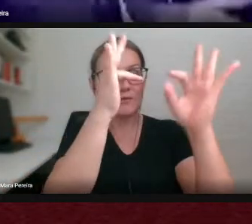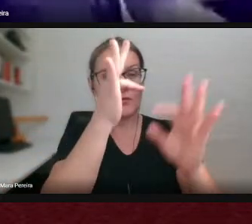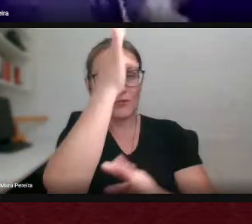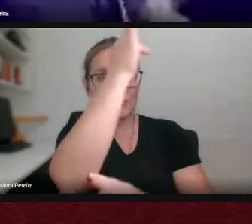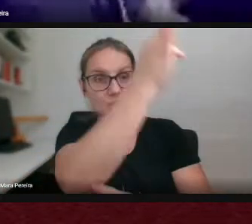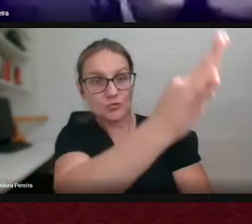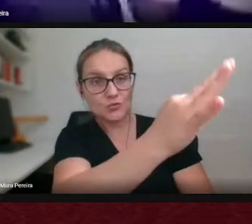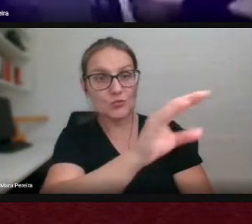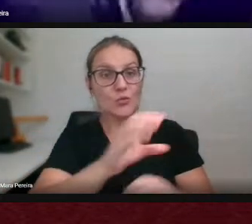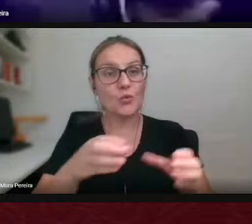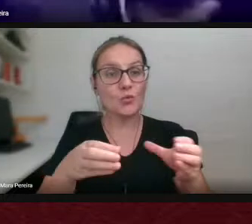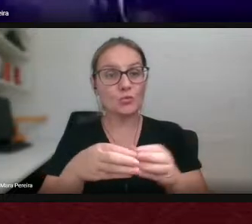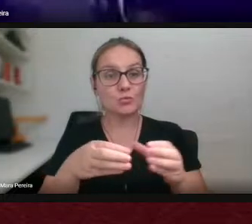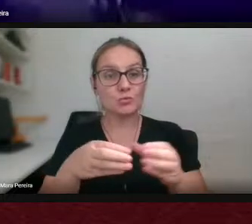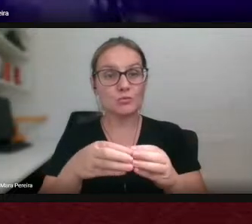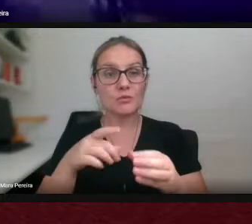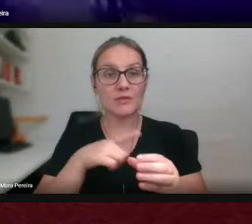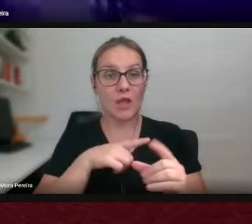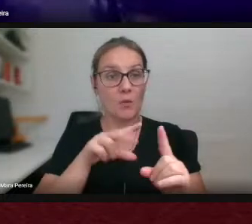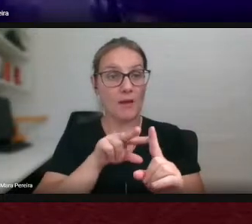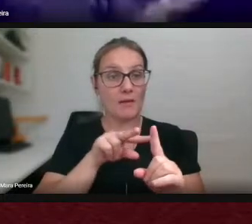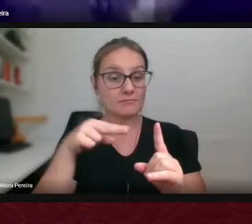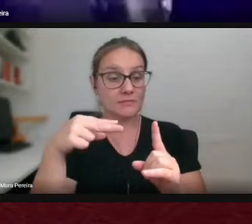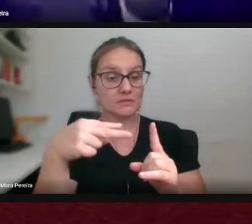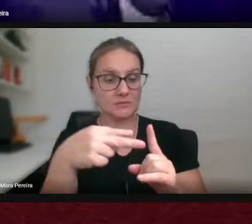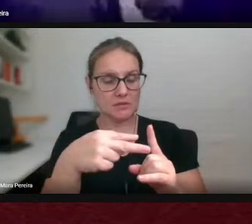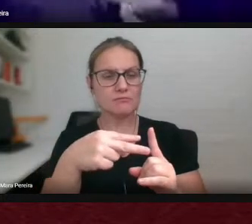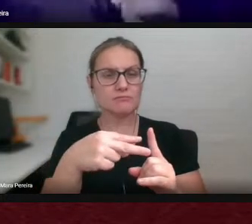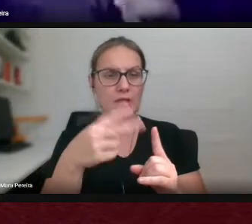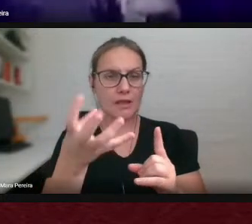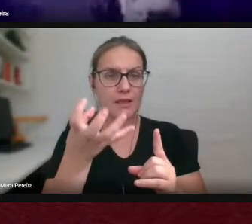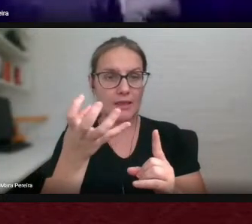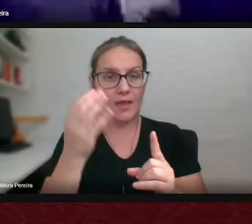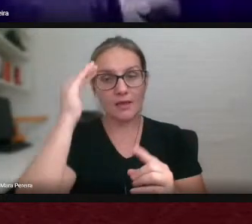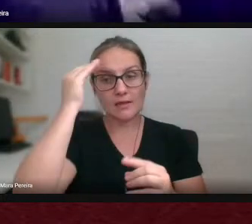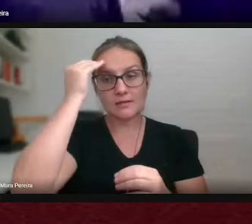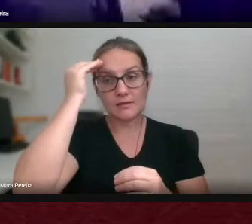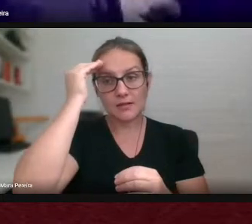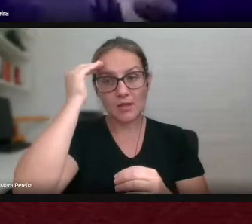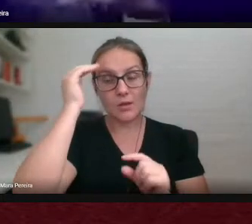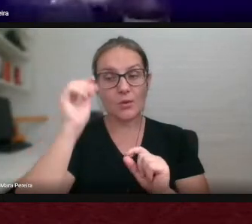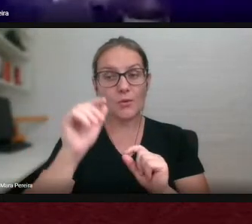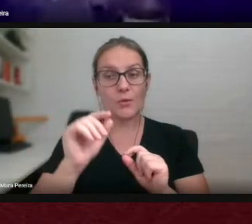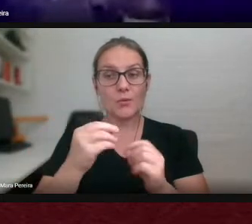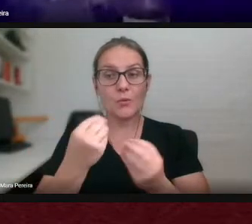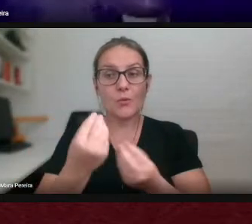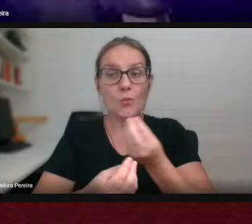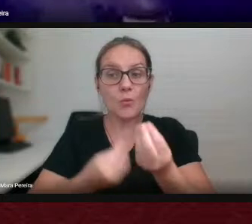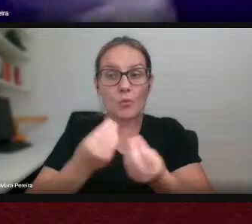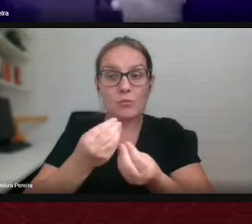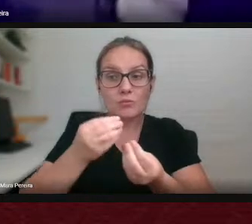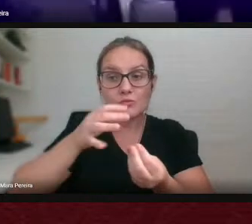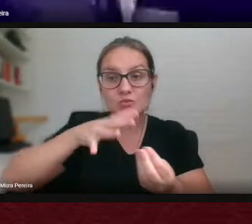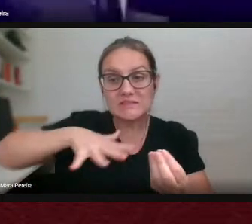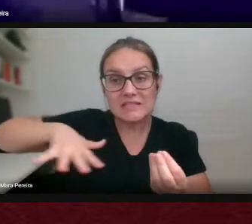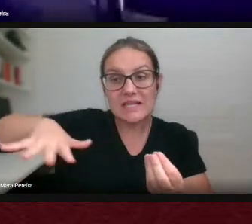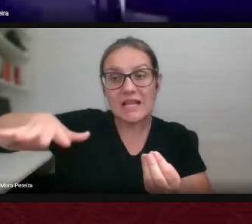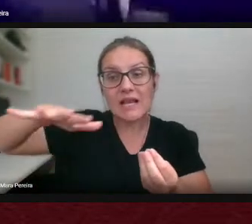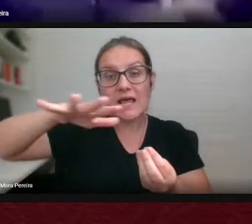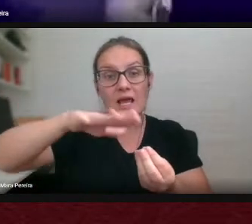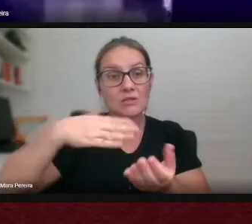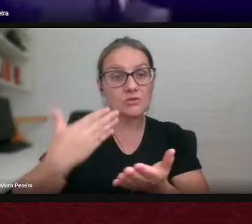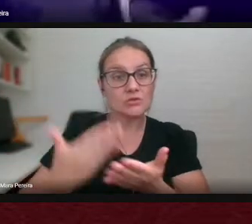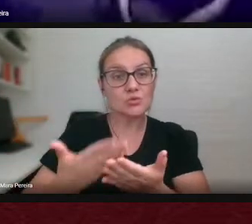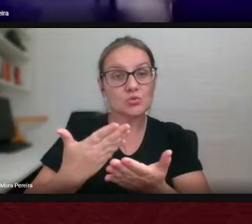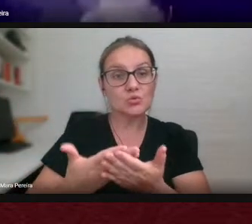Interartes tem um olhar que procura compreender como o cenário dos estudos acerca da